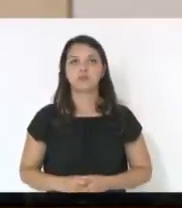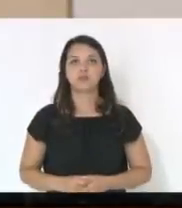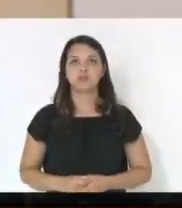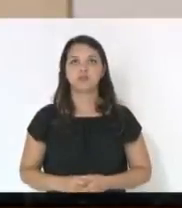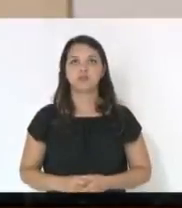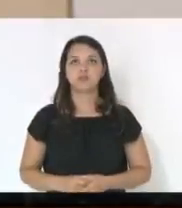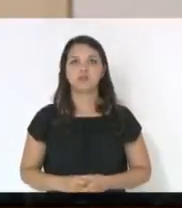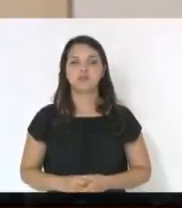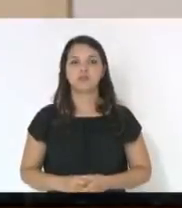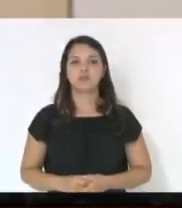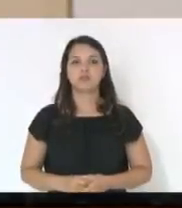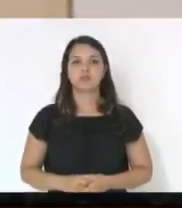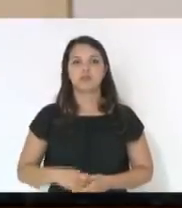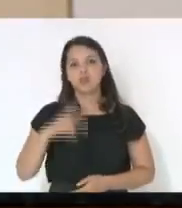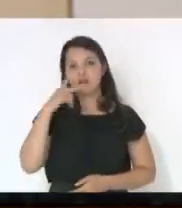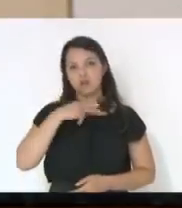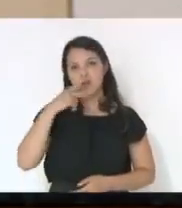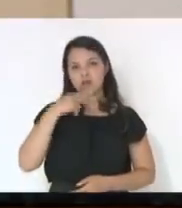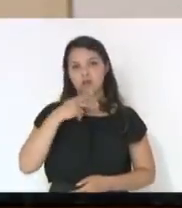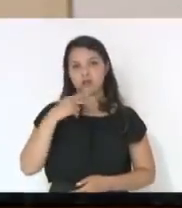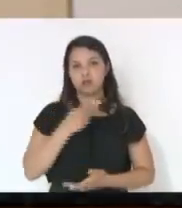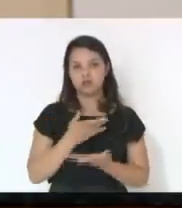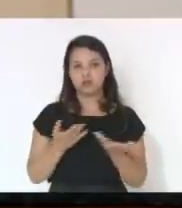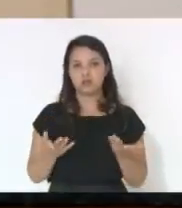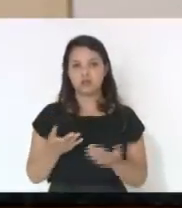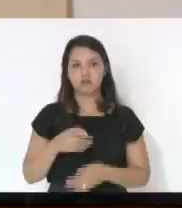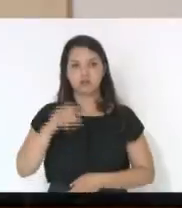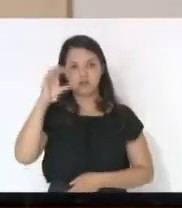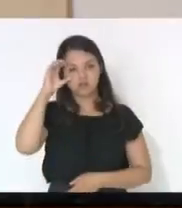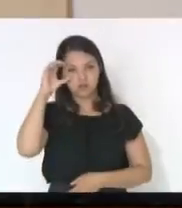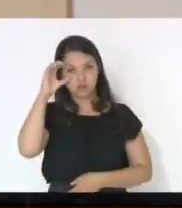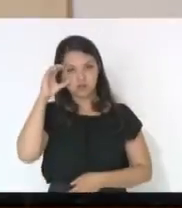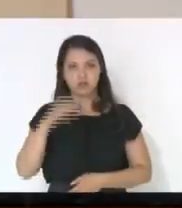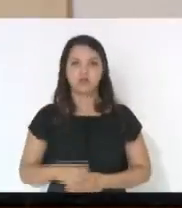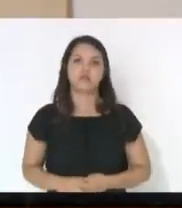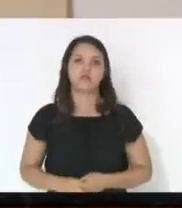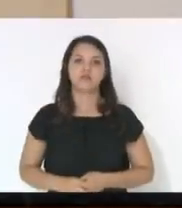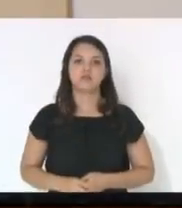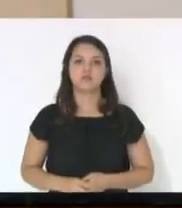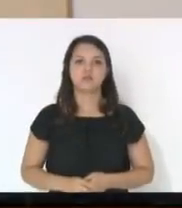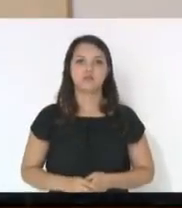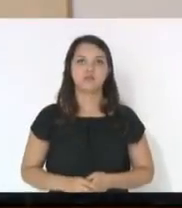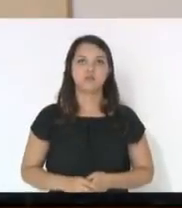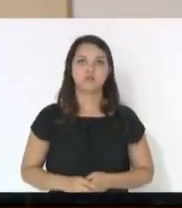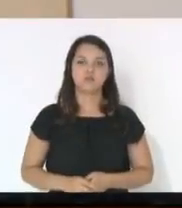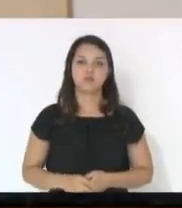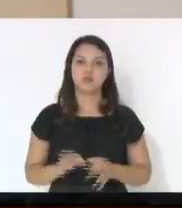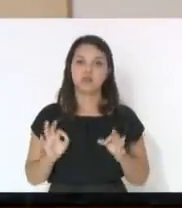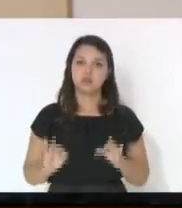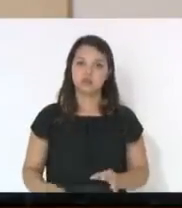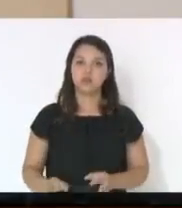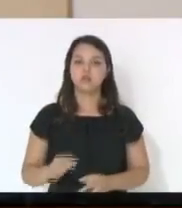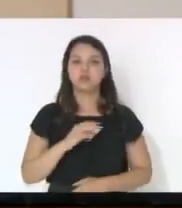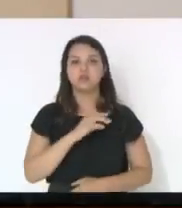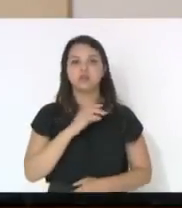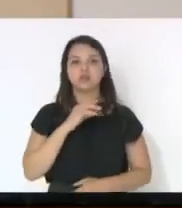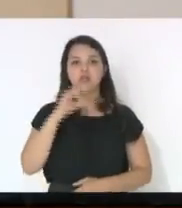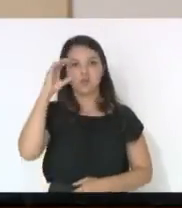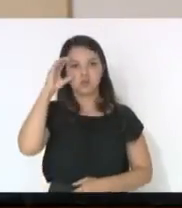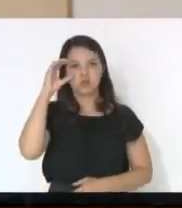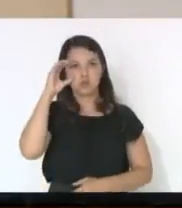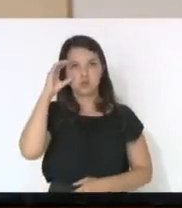O deputado queria se pronunciar, o deputado Vampiro pediu para nós acelerarmos, mas certamente que o deputado Fernando Corojo não vai abrir mão